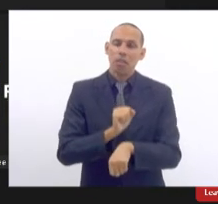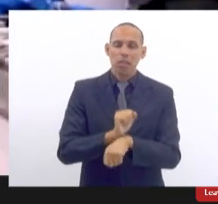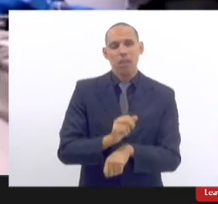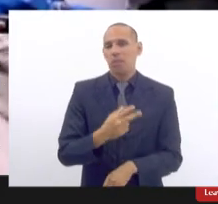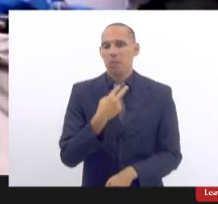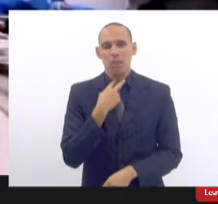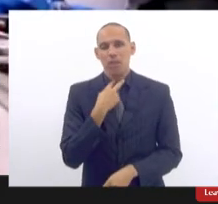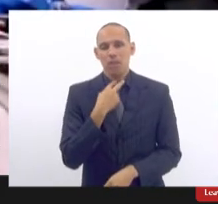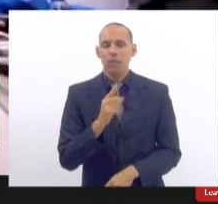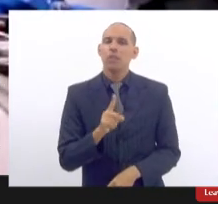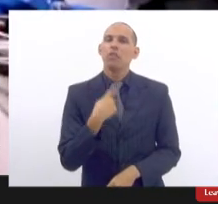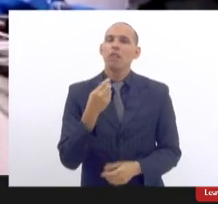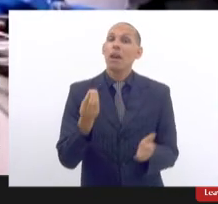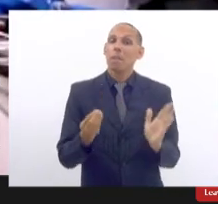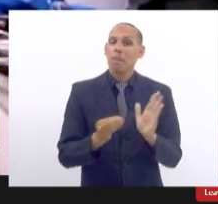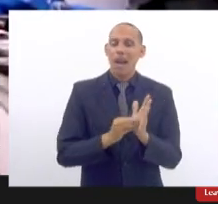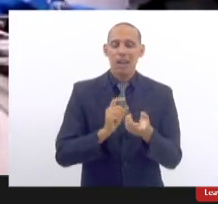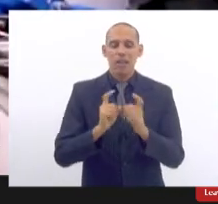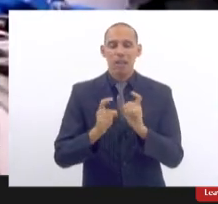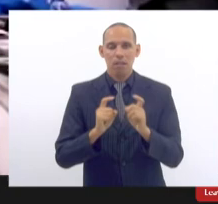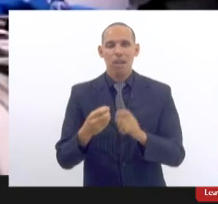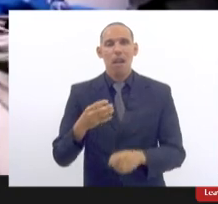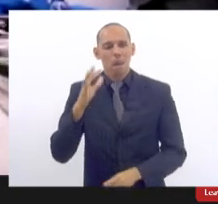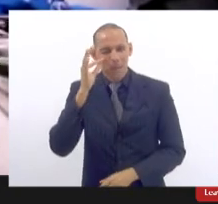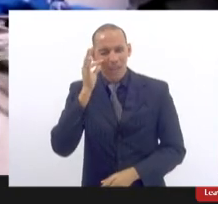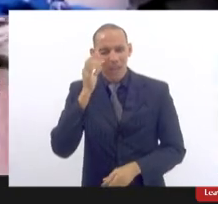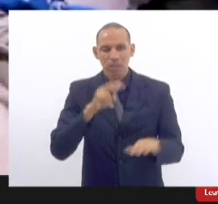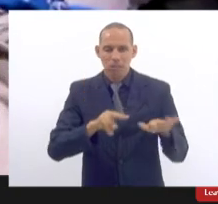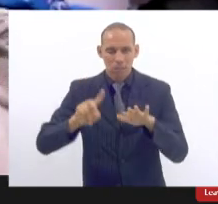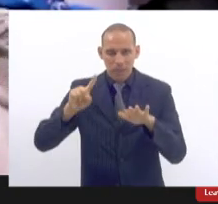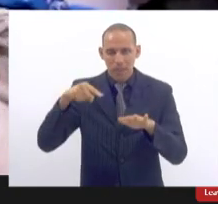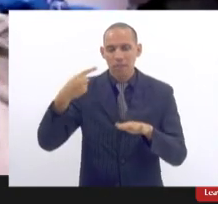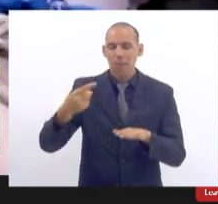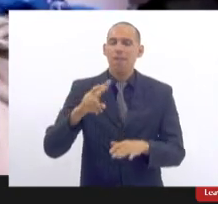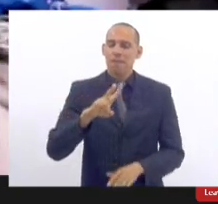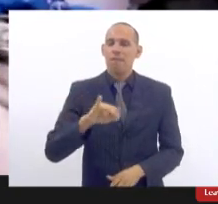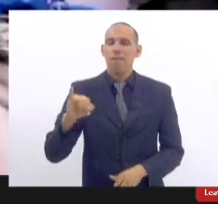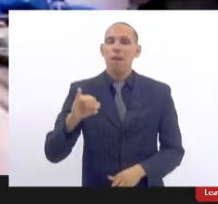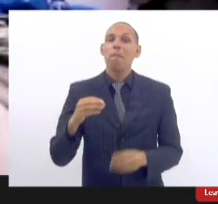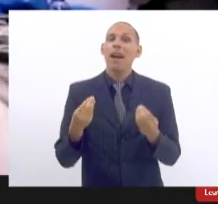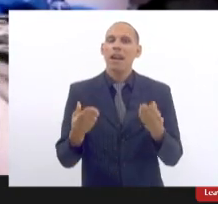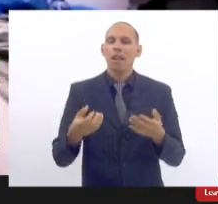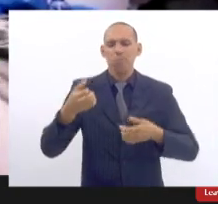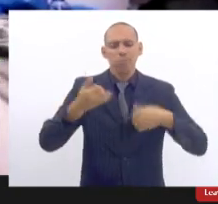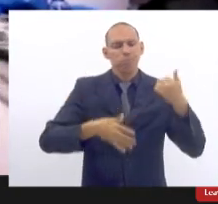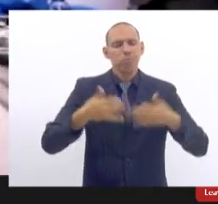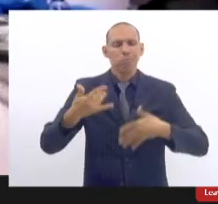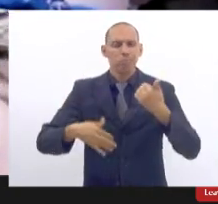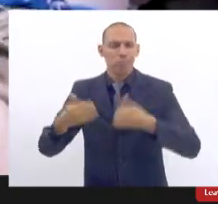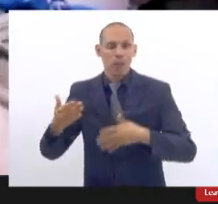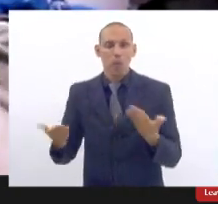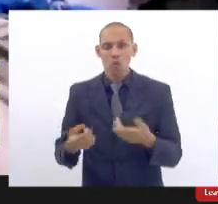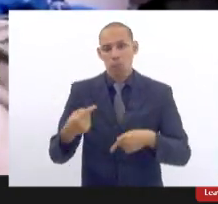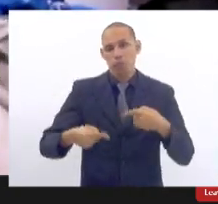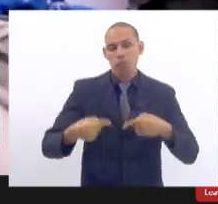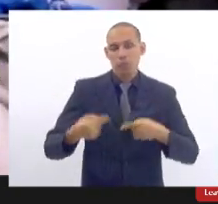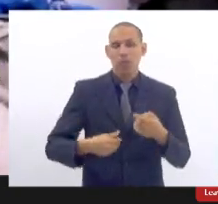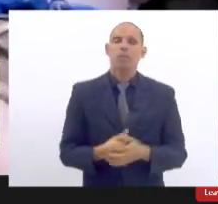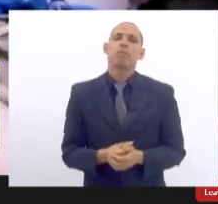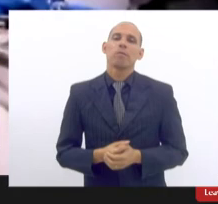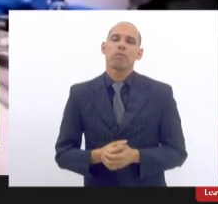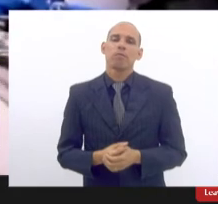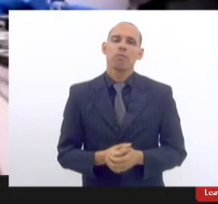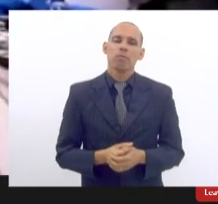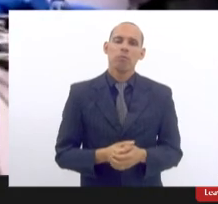e a gente deve marcar uma reunião presencial semana que vem para eu reportar o que a gente discutiu aqui todas as